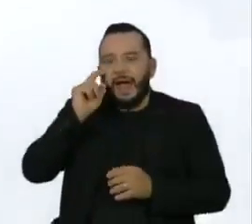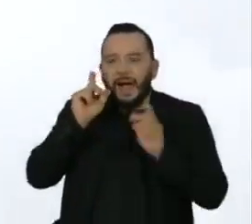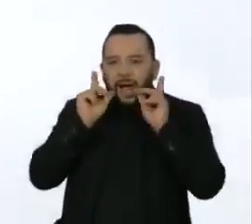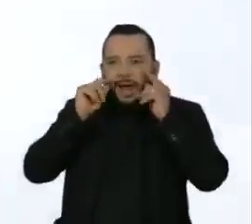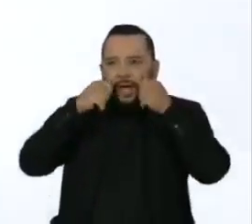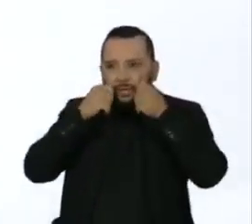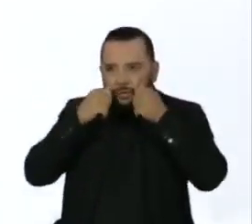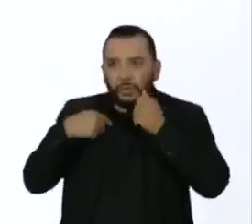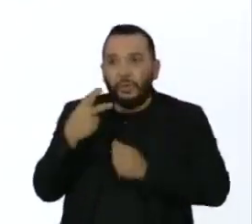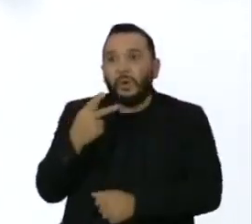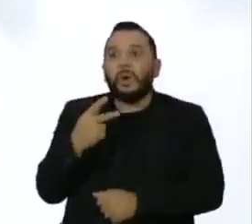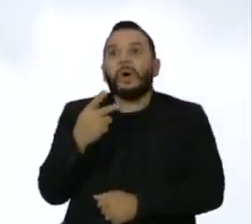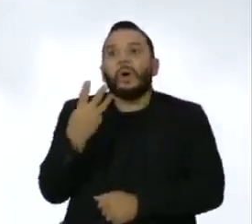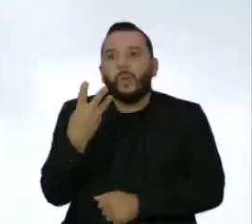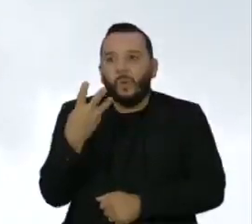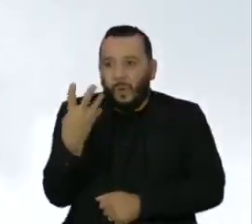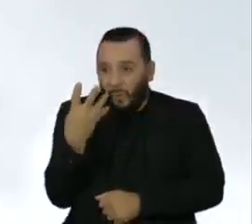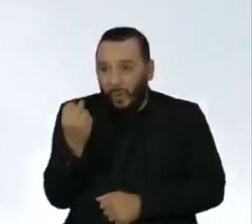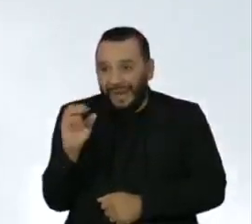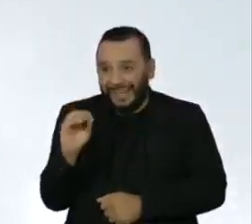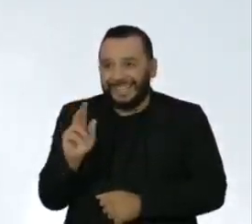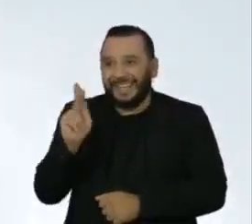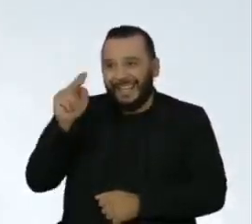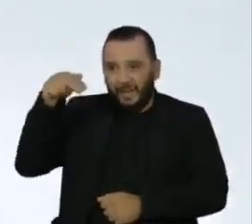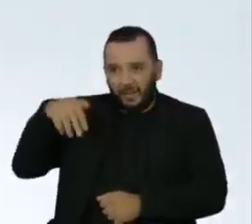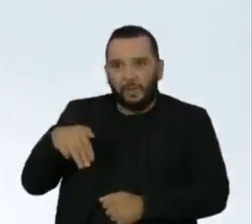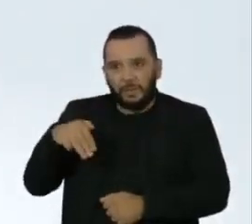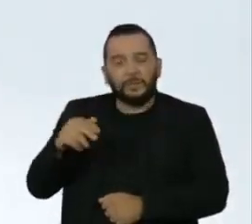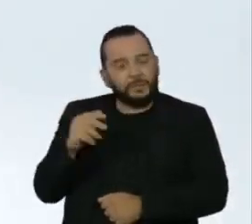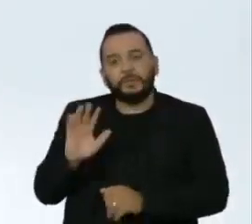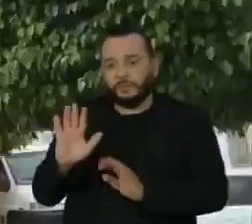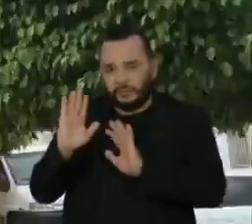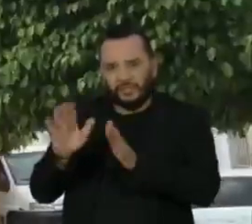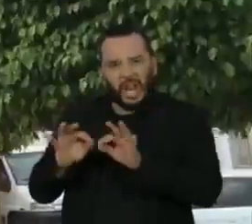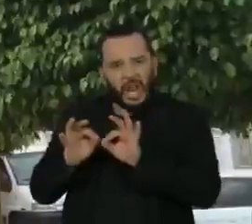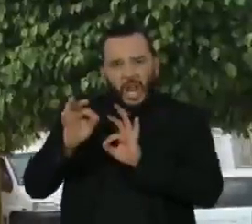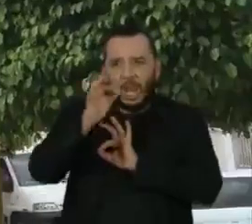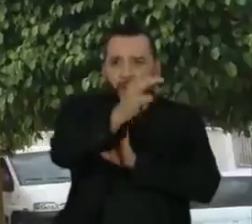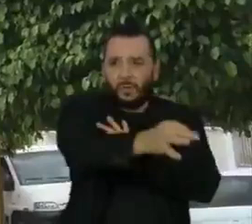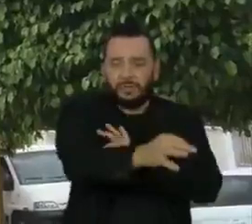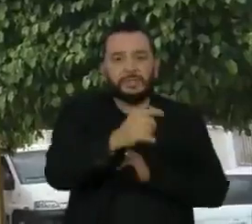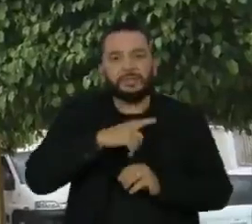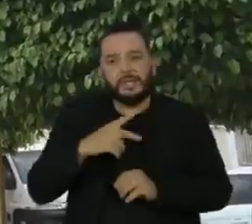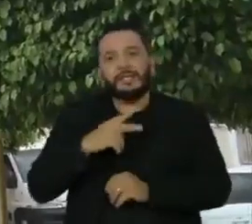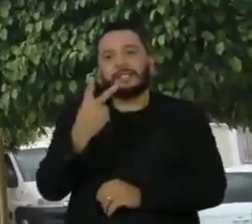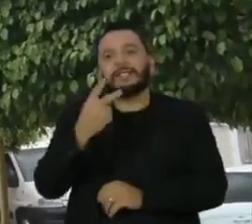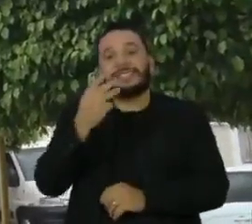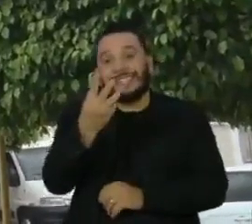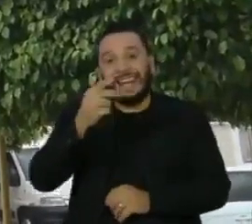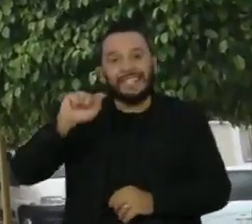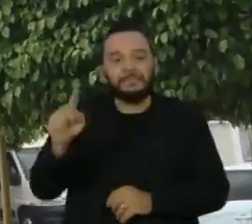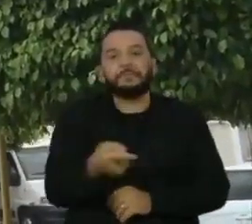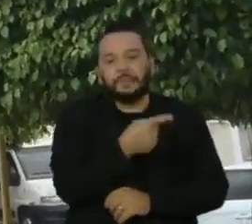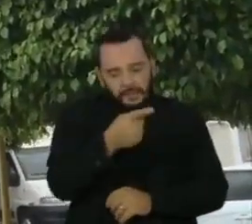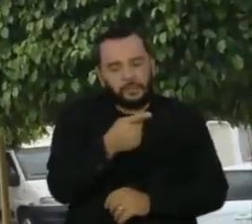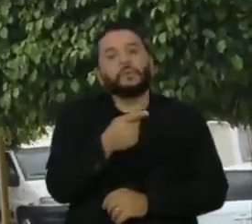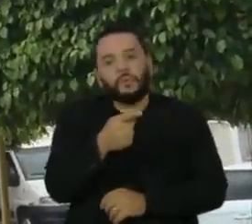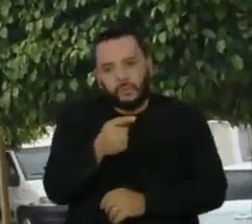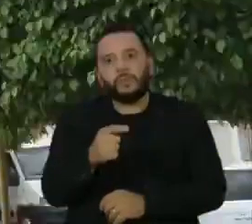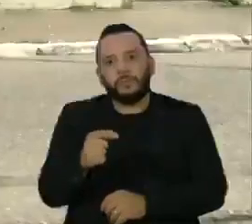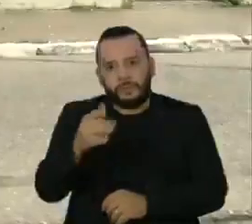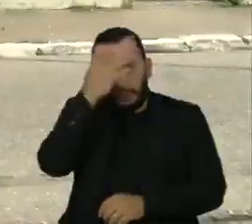tem apenas 3.900 habitantes, mas possui um trunfo que pode servir de exemplo para gestores